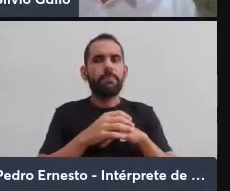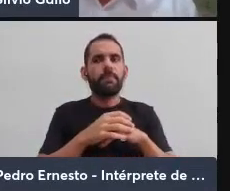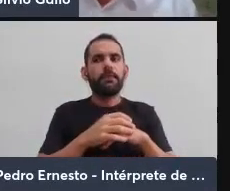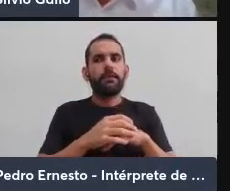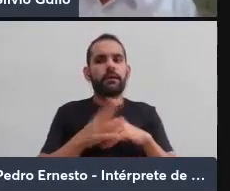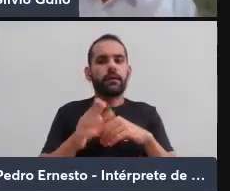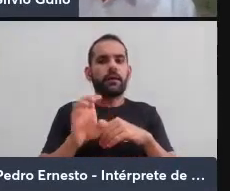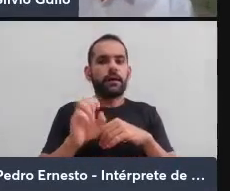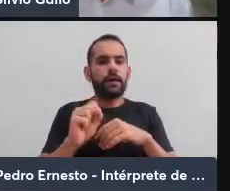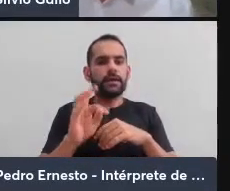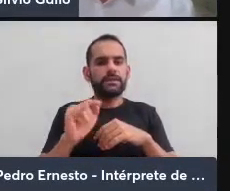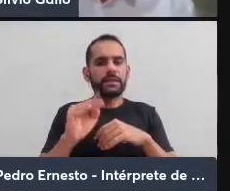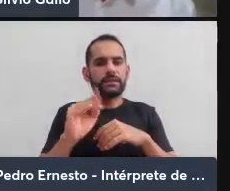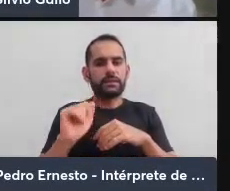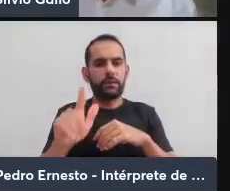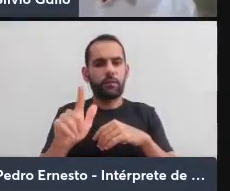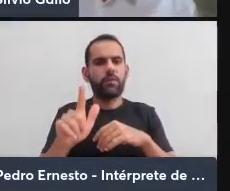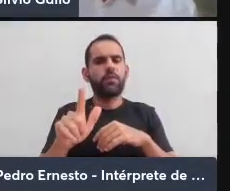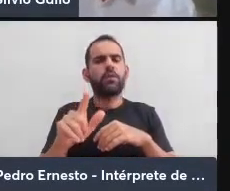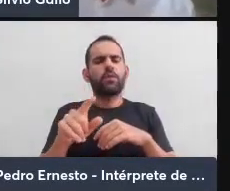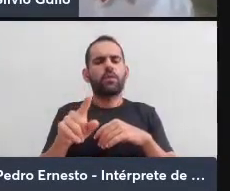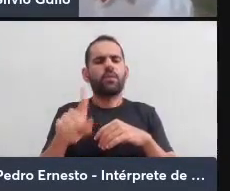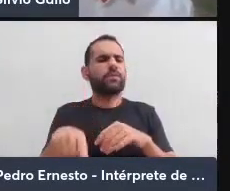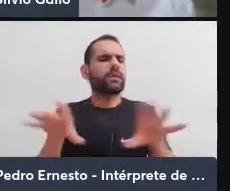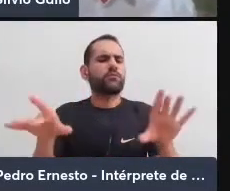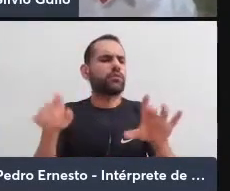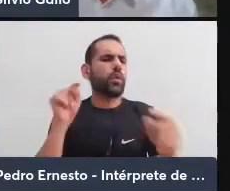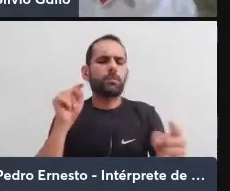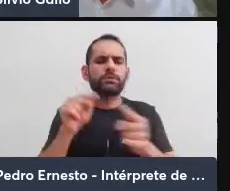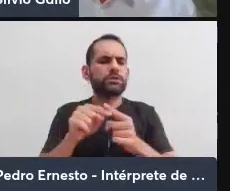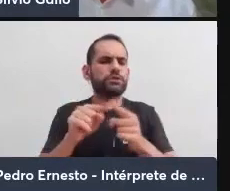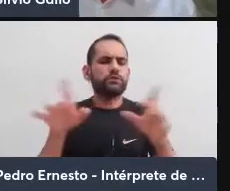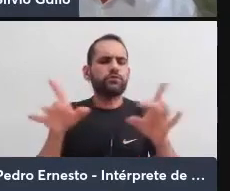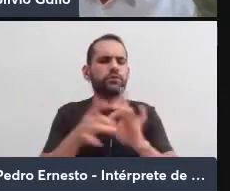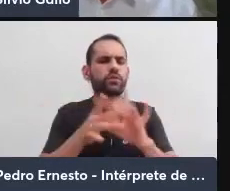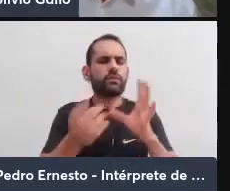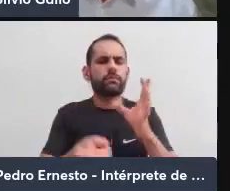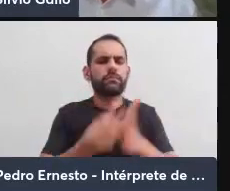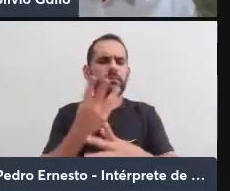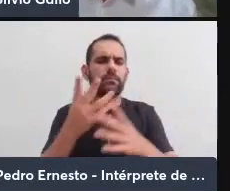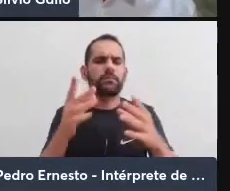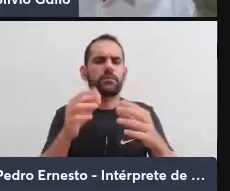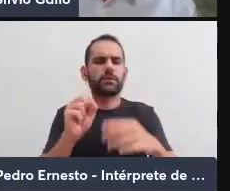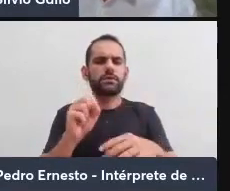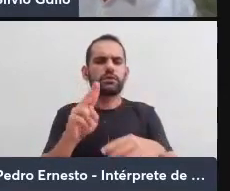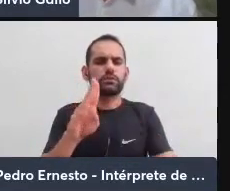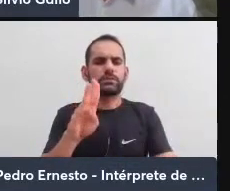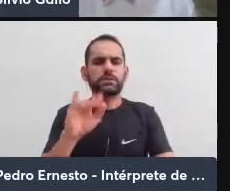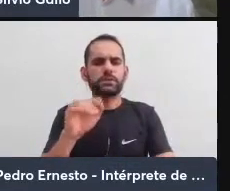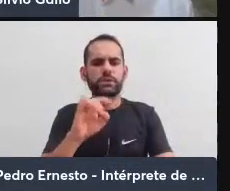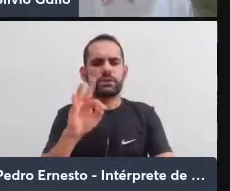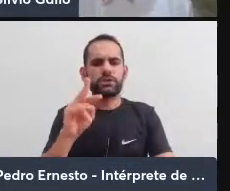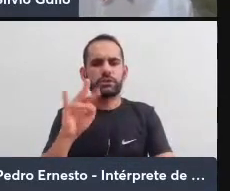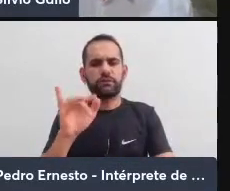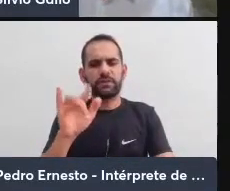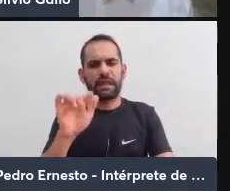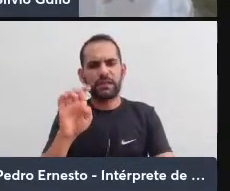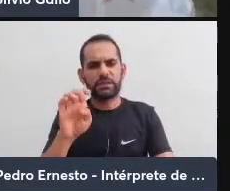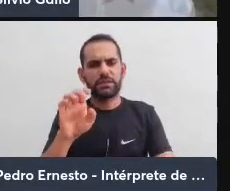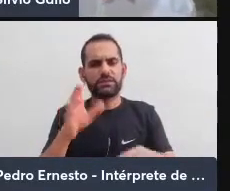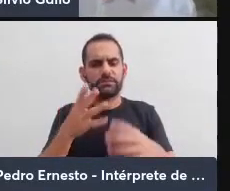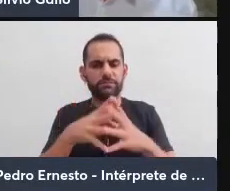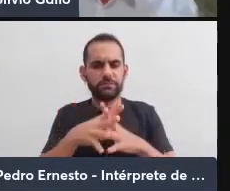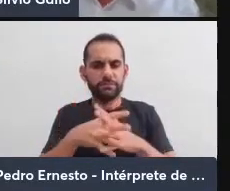estatal age no sentido de uniformizar as subjetividades, produzir as subjetividades em série.